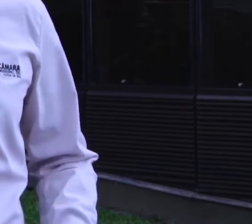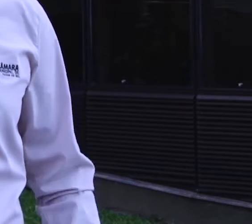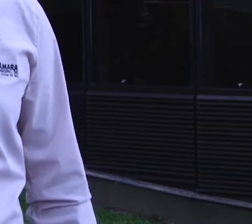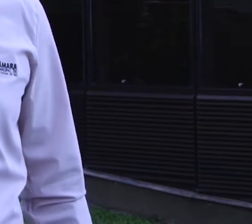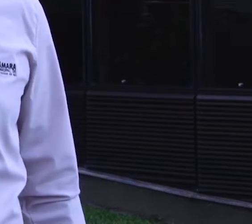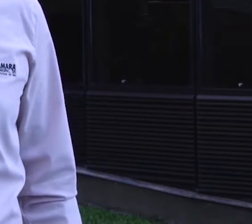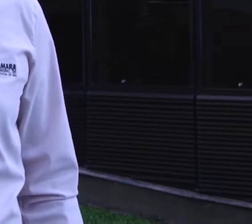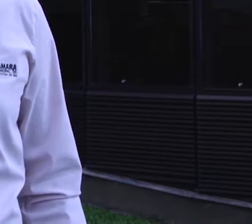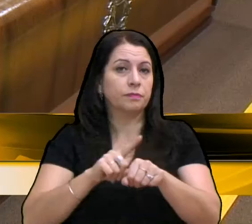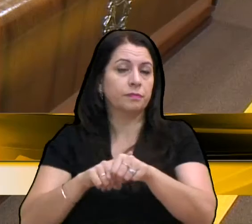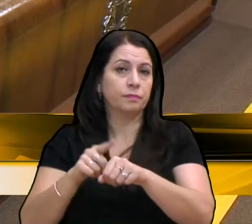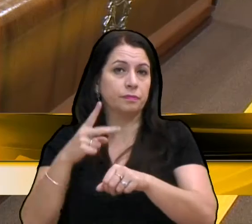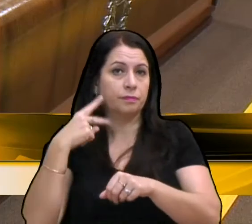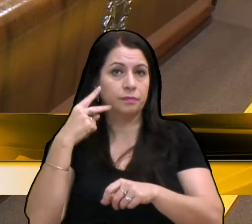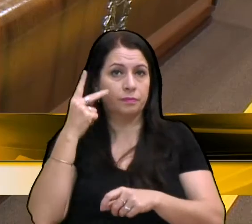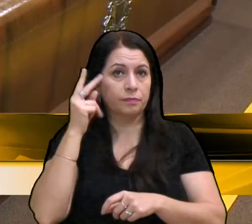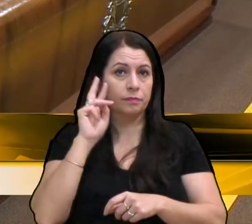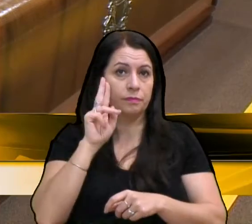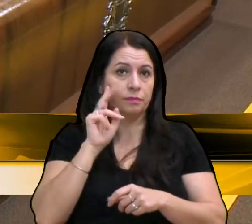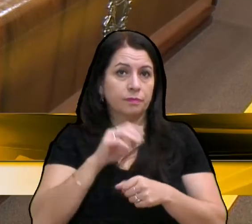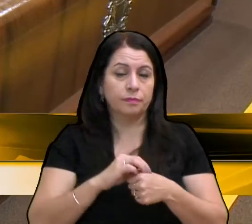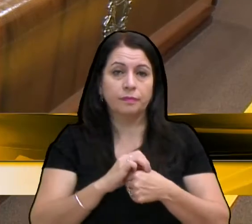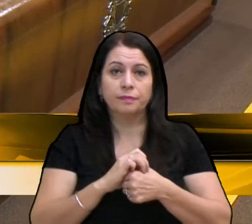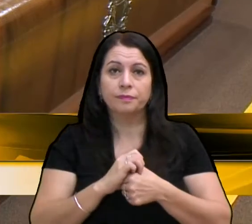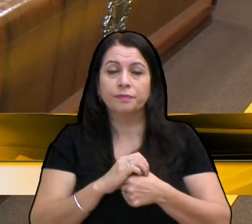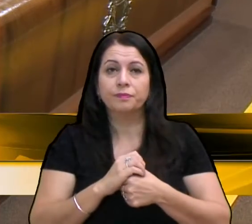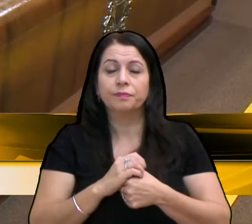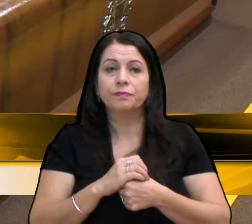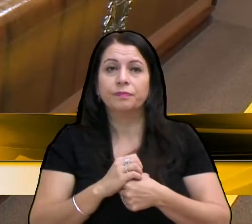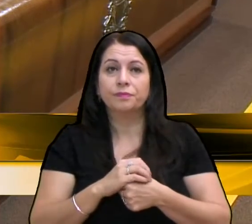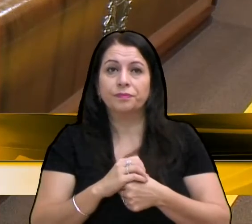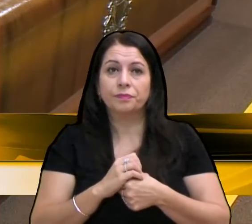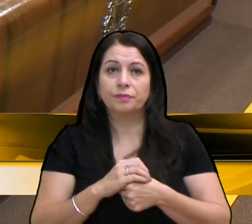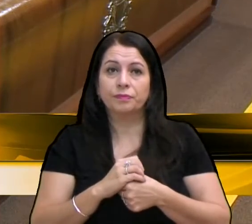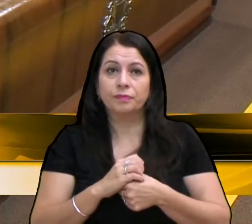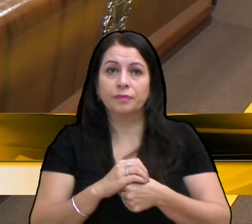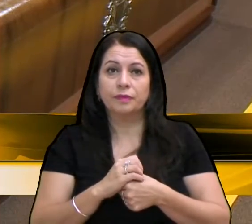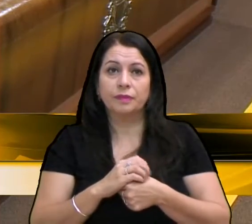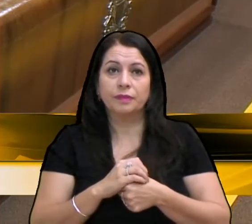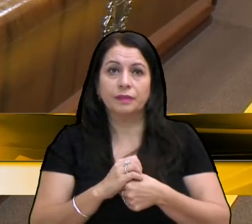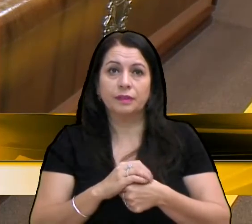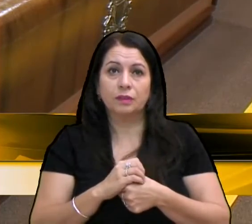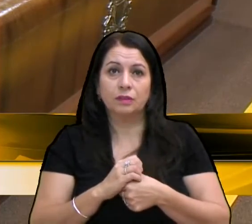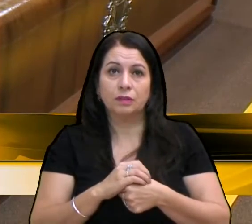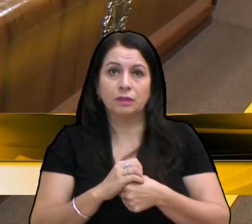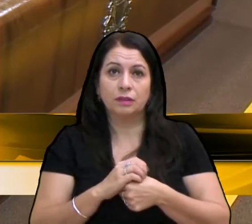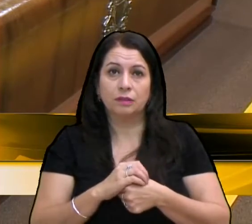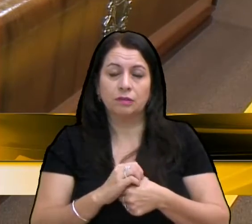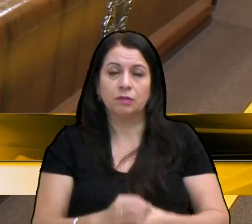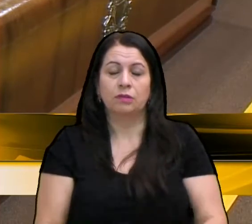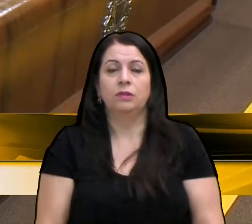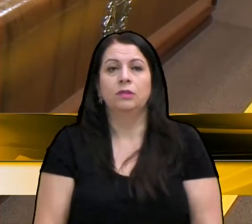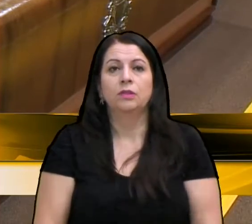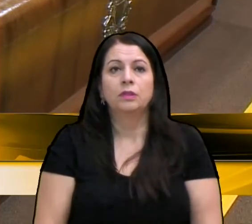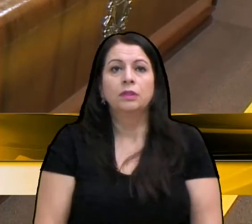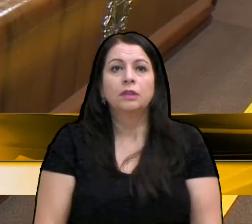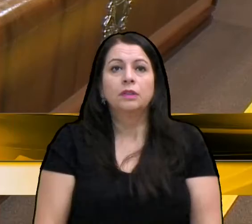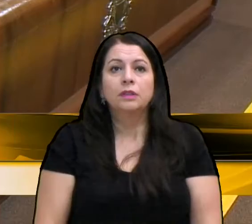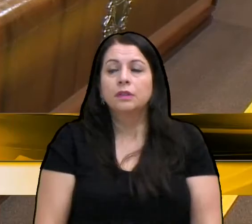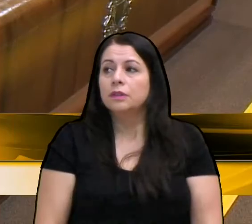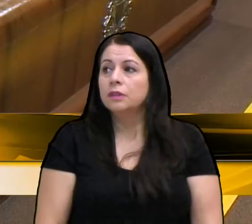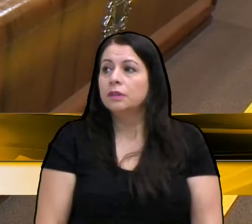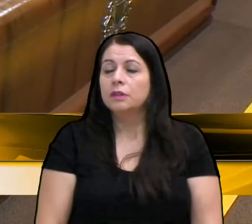em Bento Gonçalves. Iniciado em 2017 pelo ex-presidente, vereador Felipe Gremelmaier, do